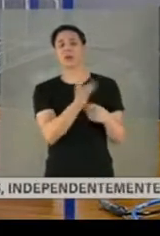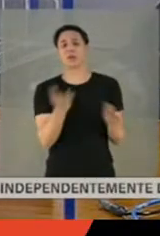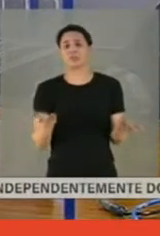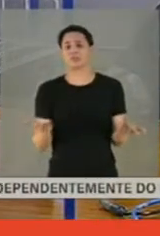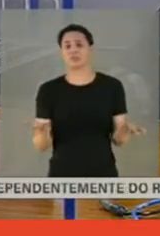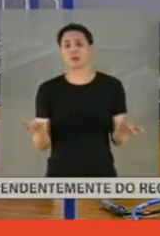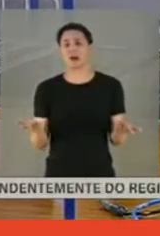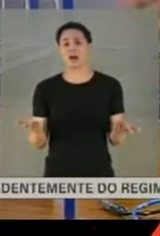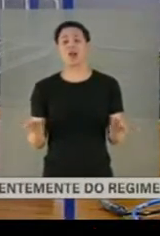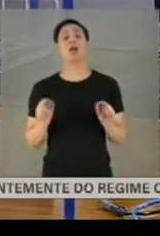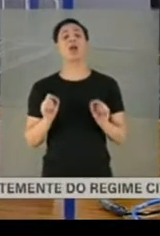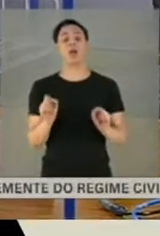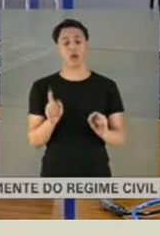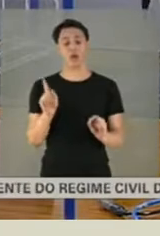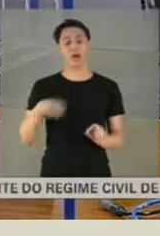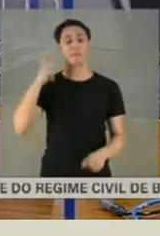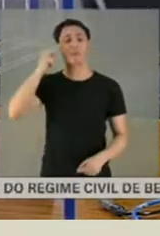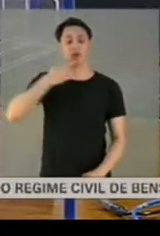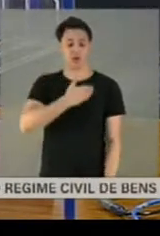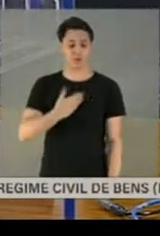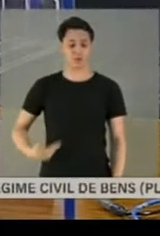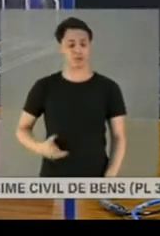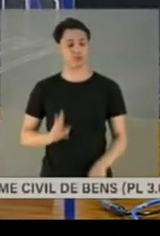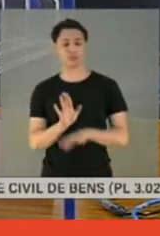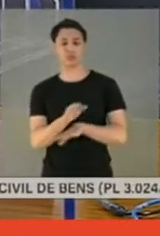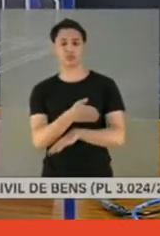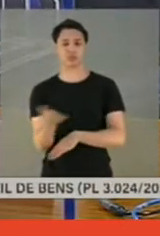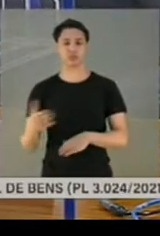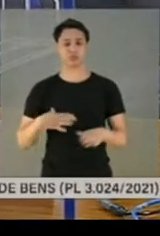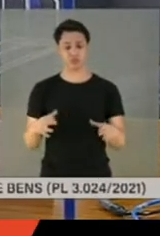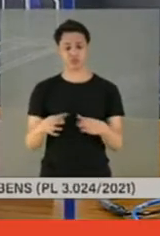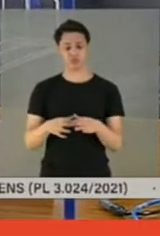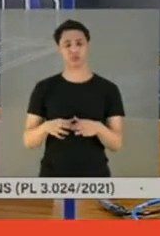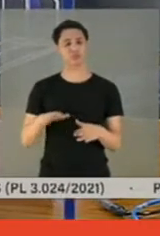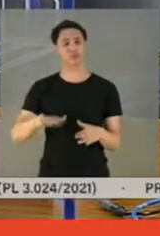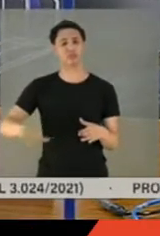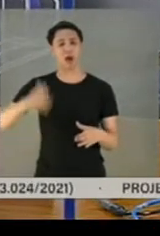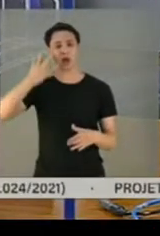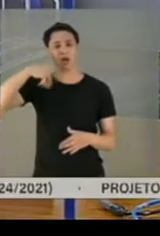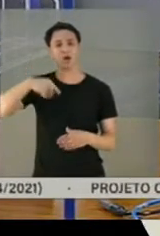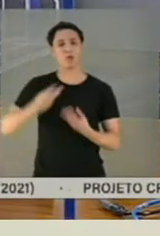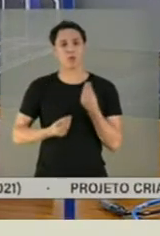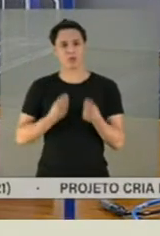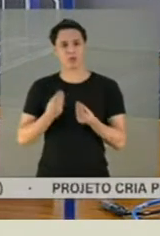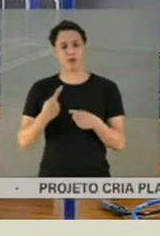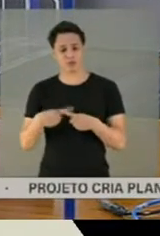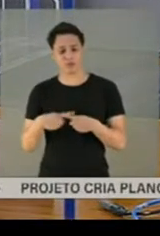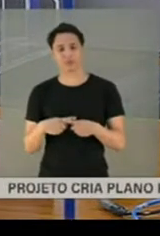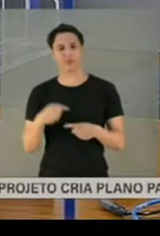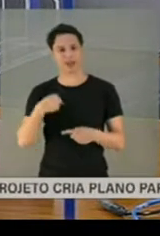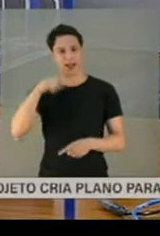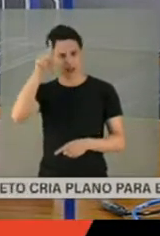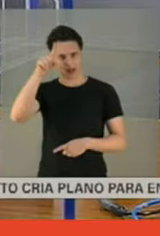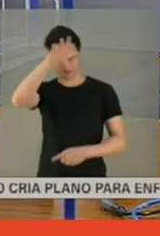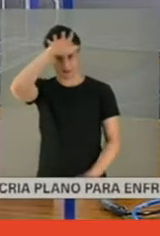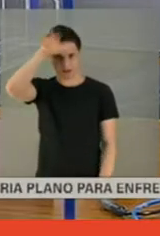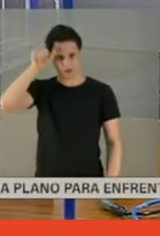política pública para resolver, para dar um futuro para essas crianças? Porque lá teve casos na ONG que eu ajudo,